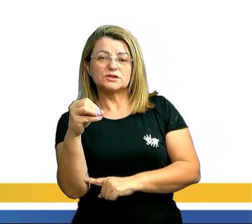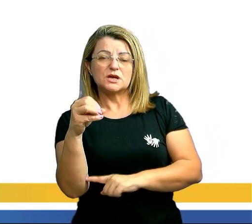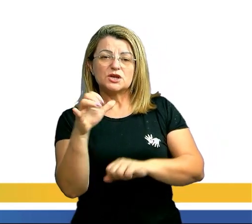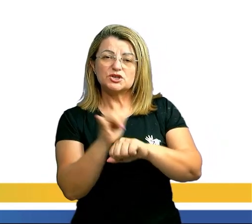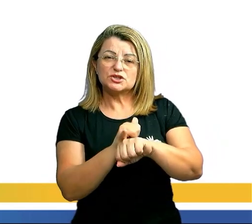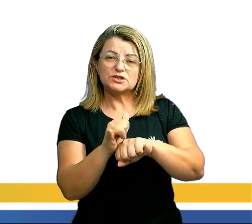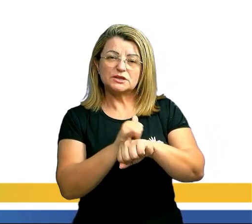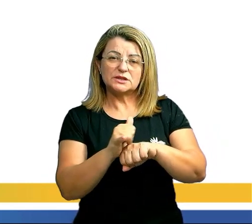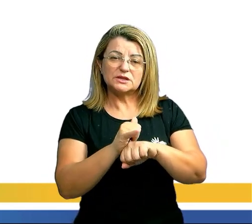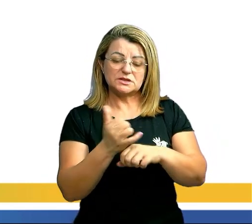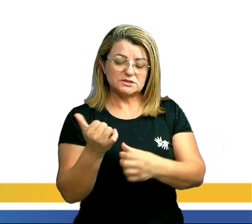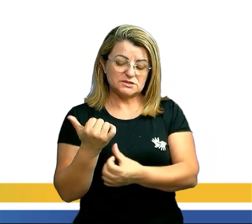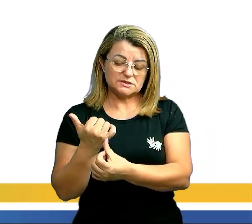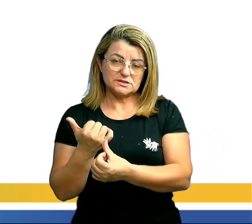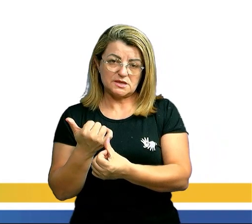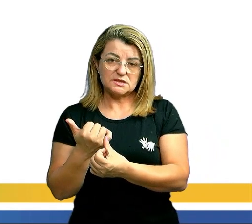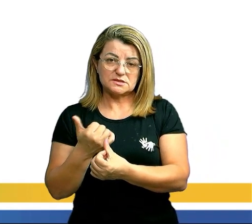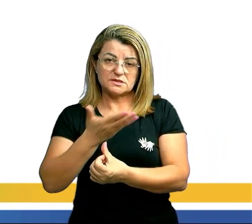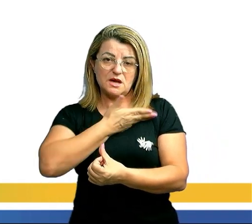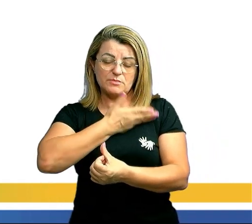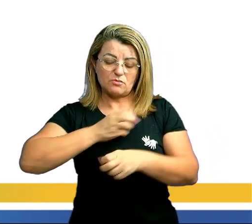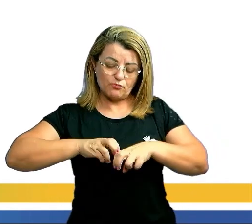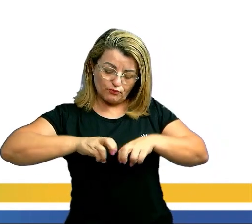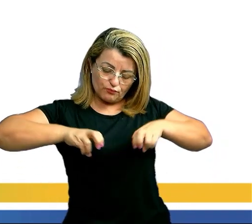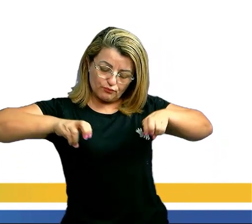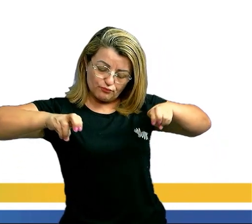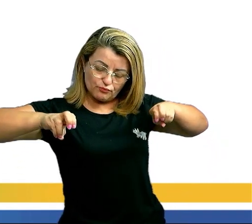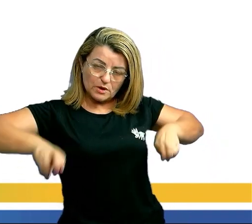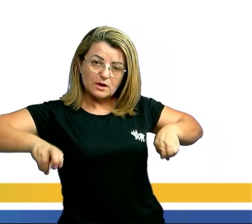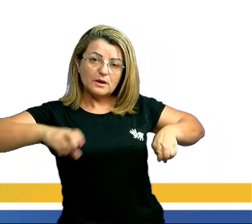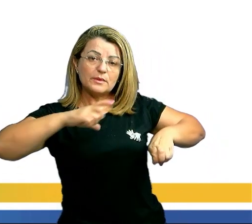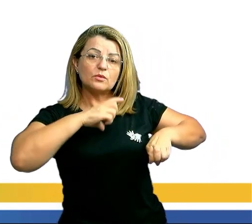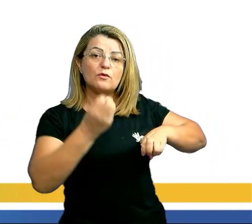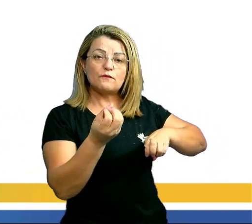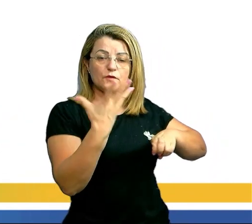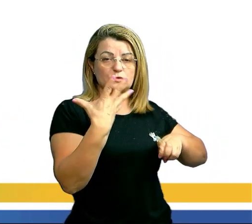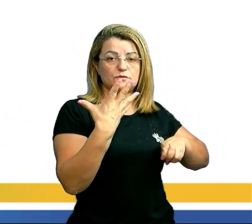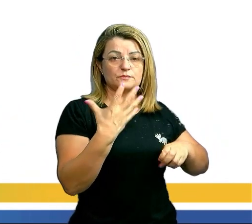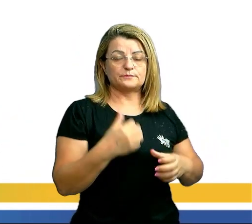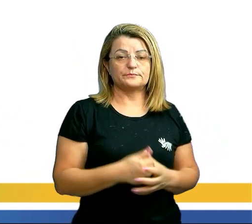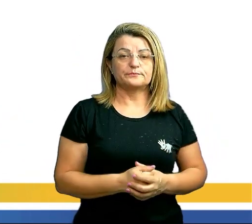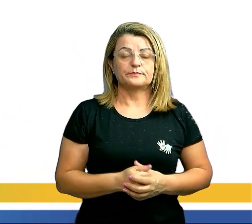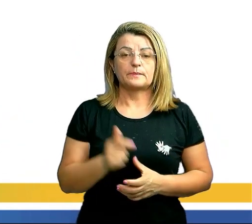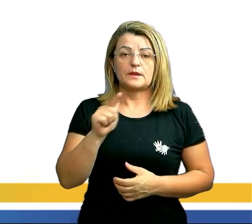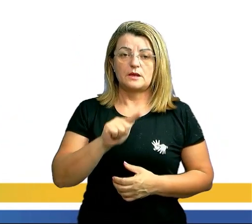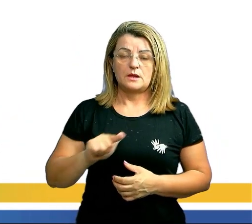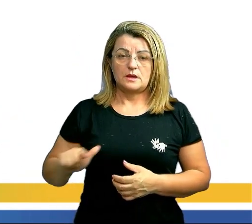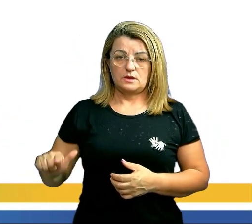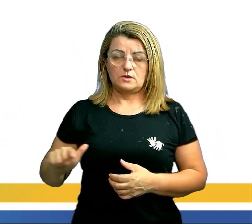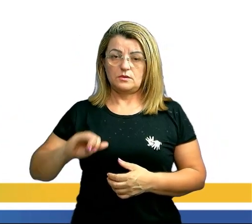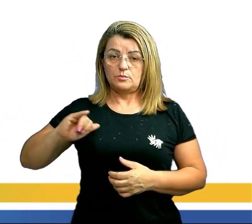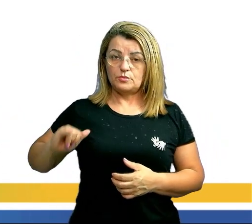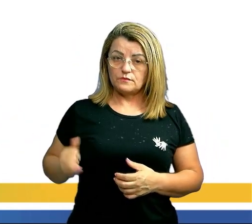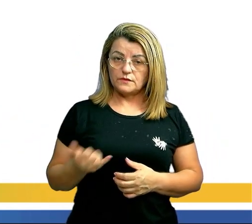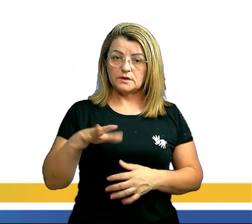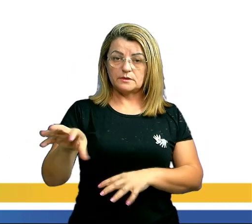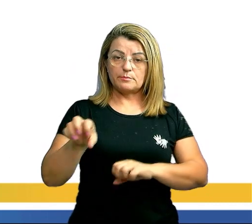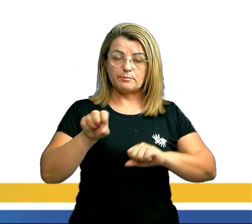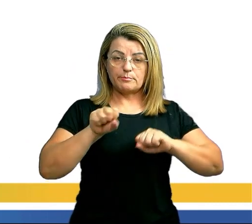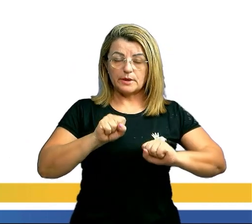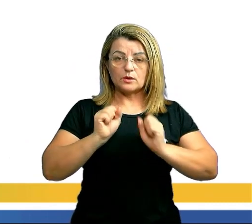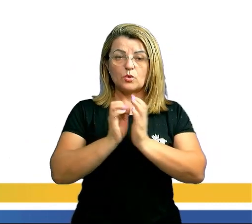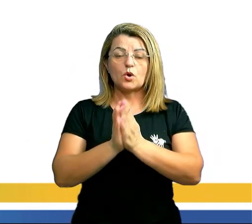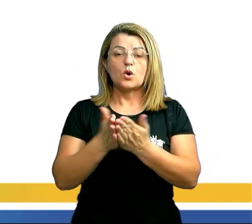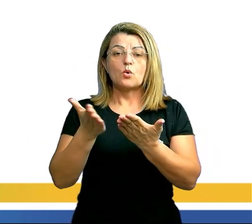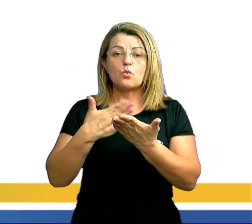para tirar uma foto. Ok? Agora vamos para a questão dois. Aproveita, pega o livro aí, O livro, a